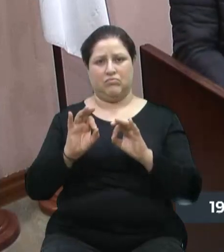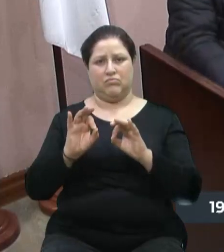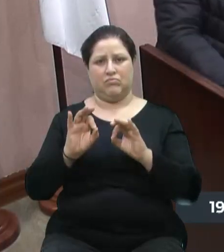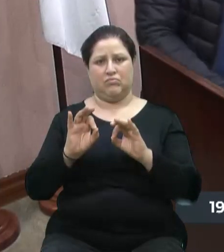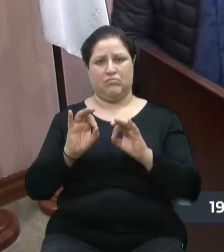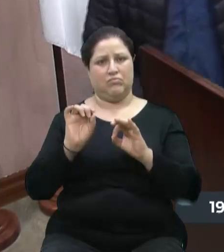Obrigada.